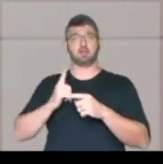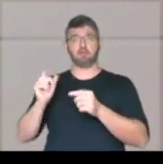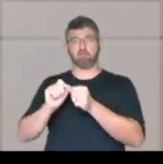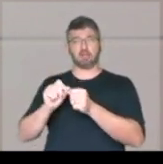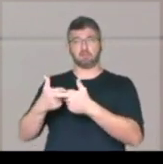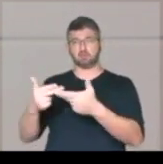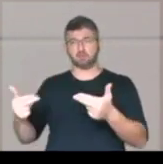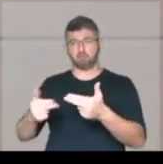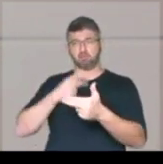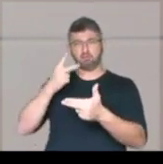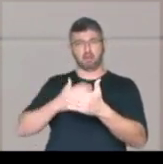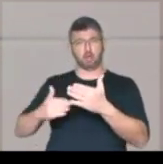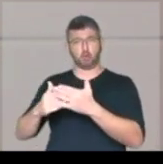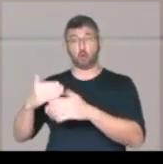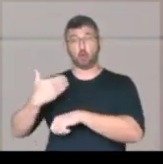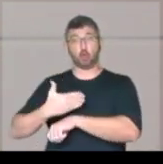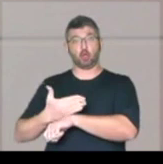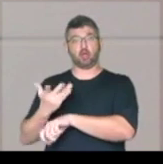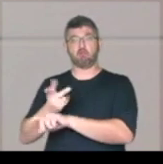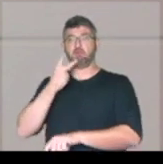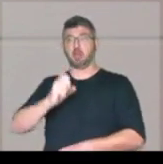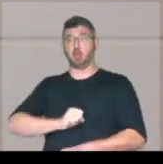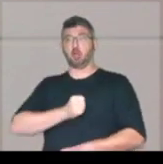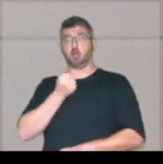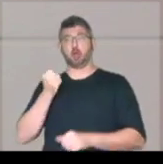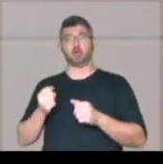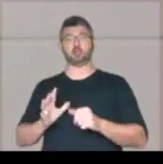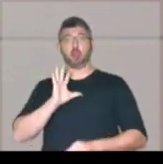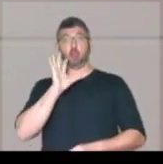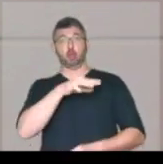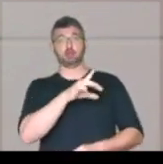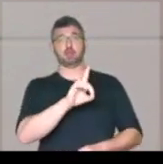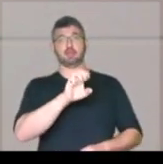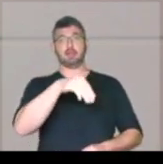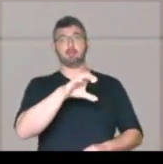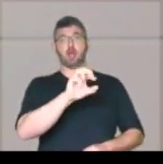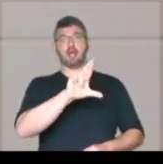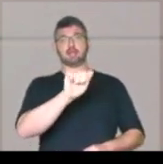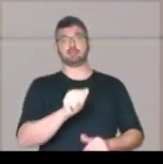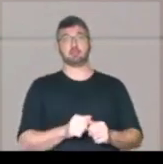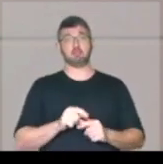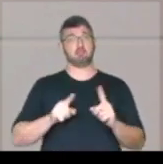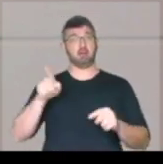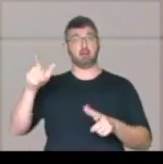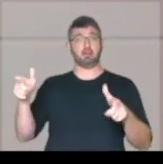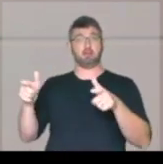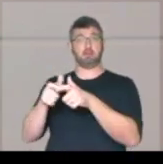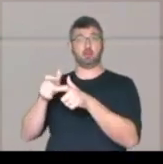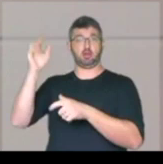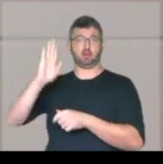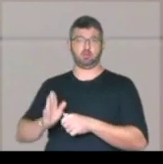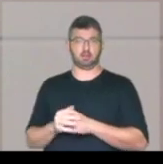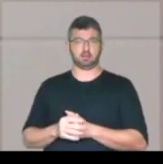atos, diz o tempo inteiro ter ódio e nojo da democracia. Mas ele representa uma minoria no